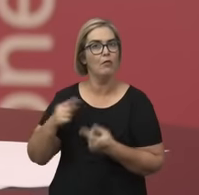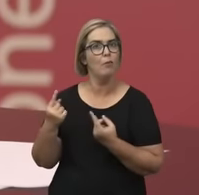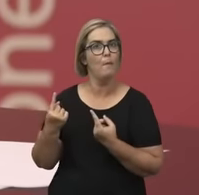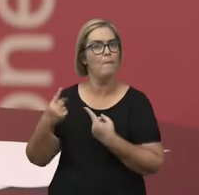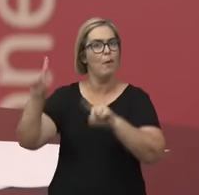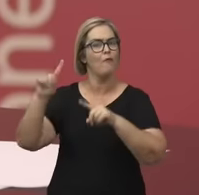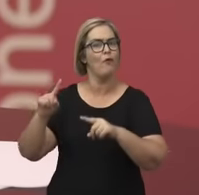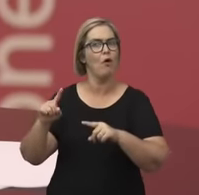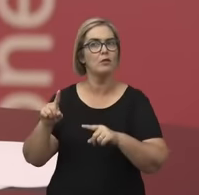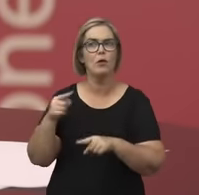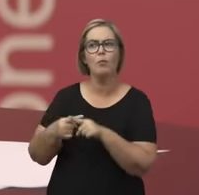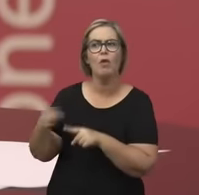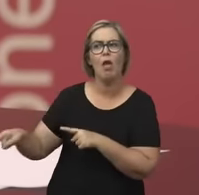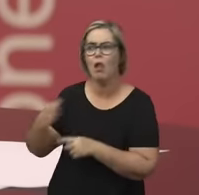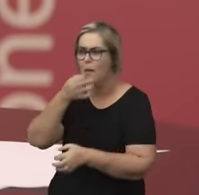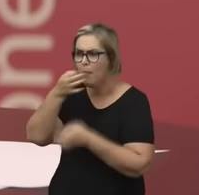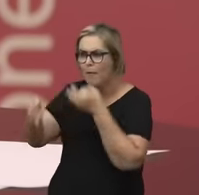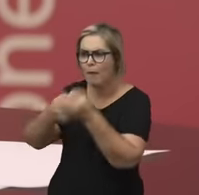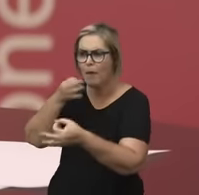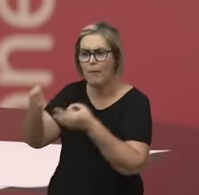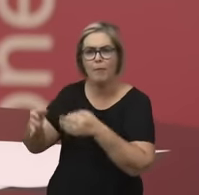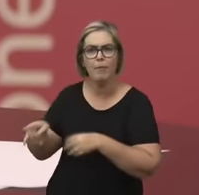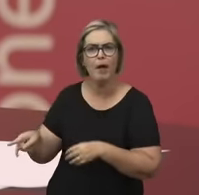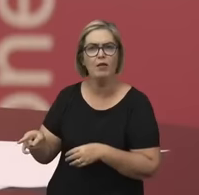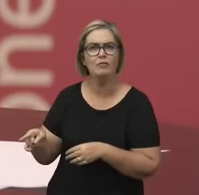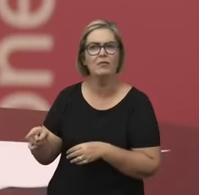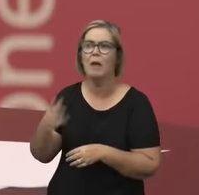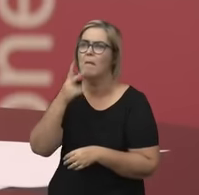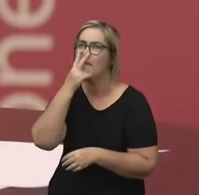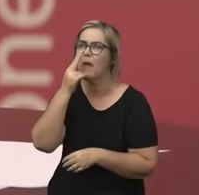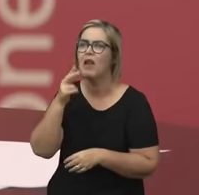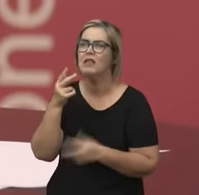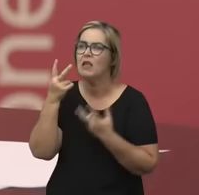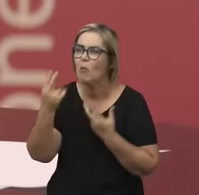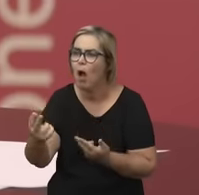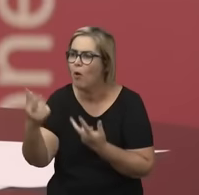enfim, criticando os hábitos sociais, né?